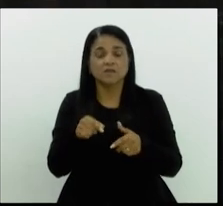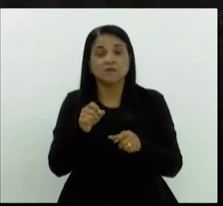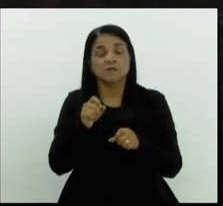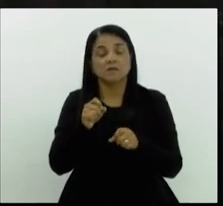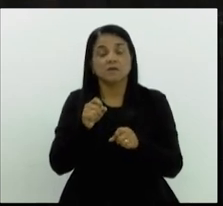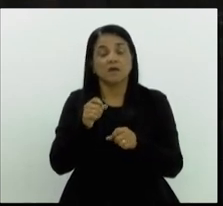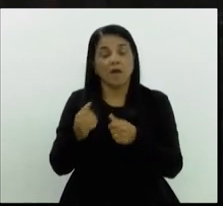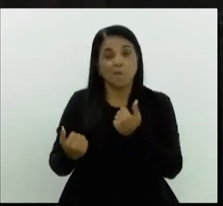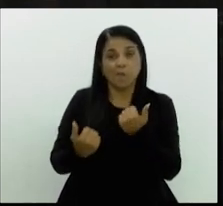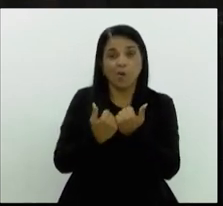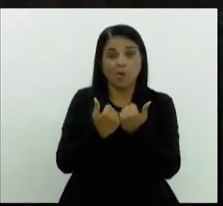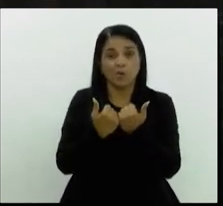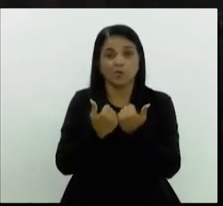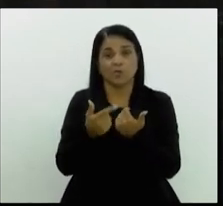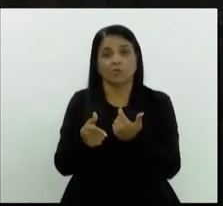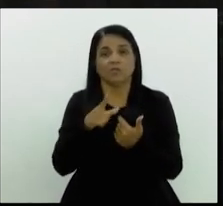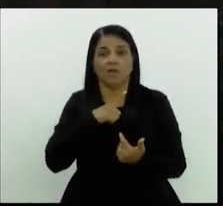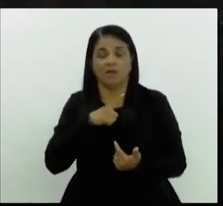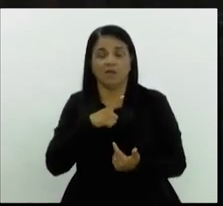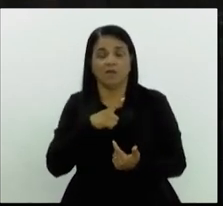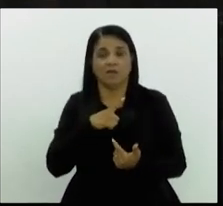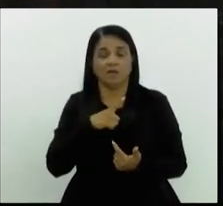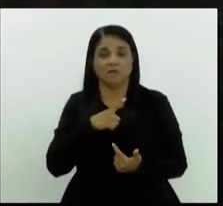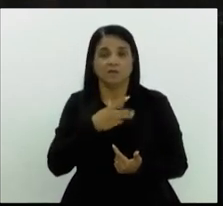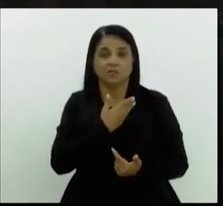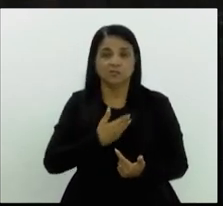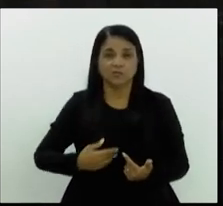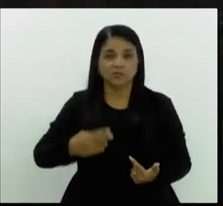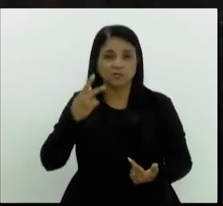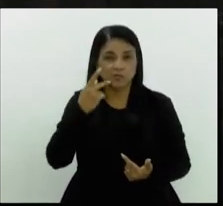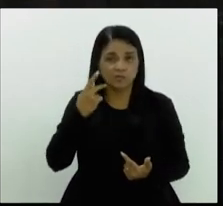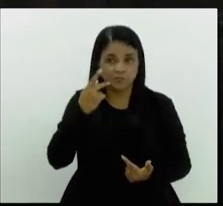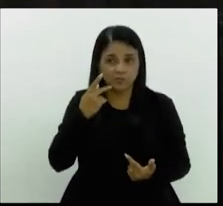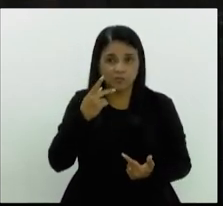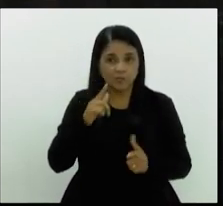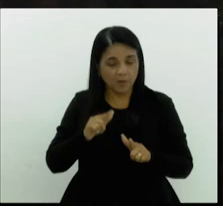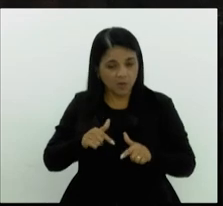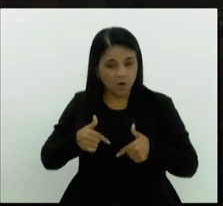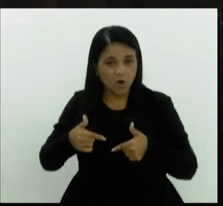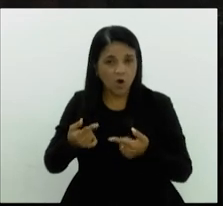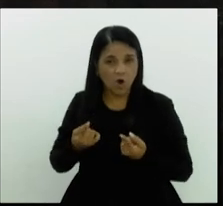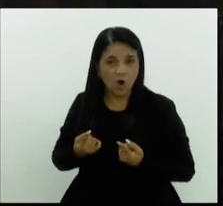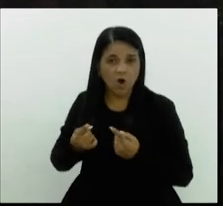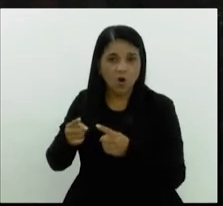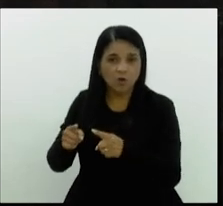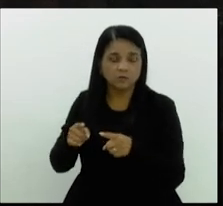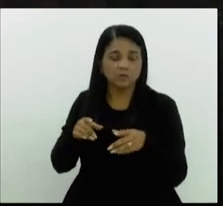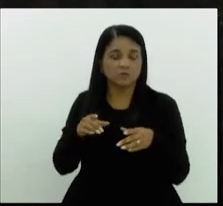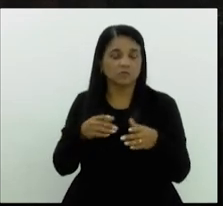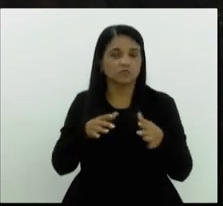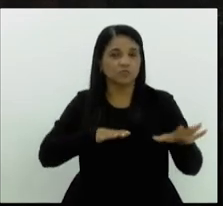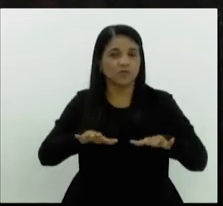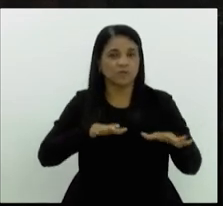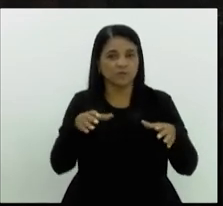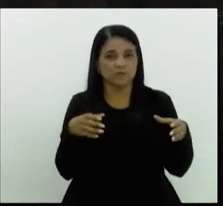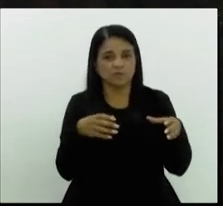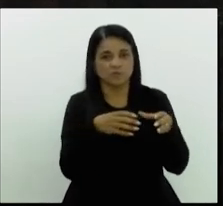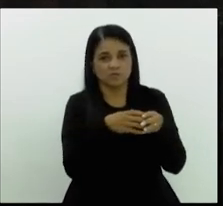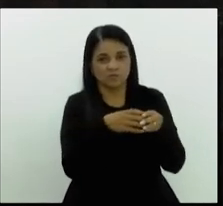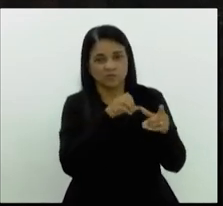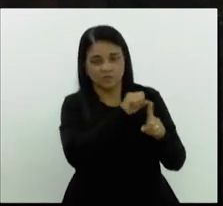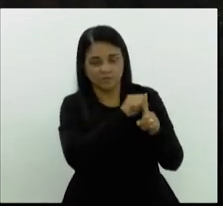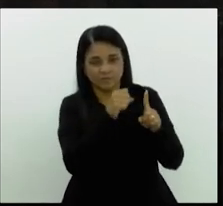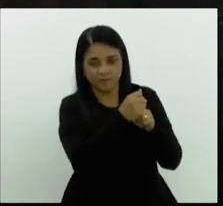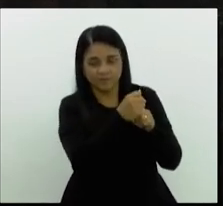reagir contra os movimentos sociais organizados, contra a luta